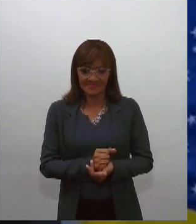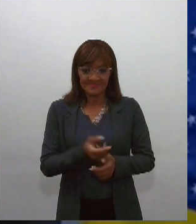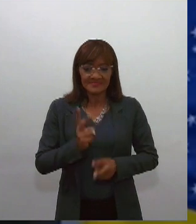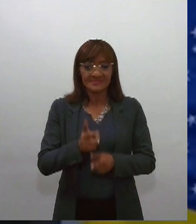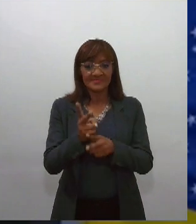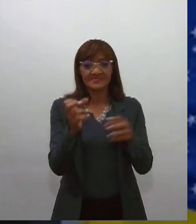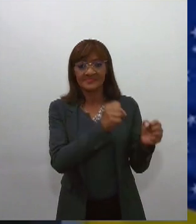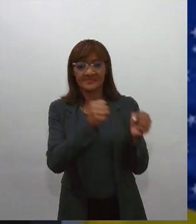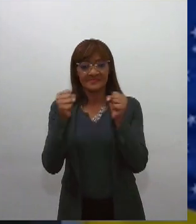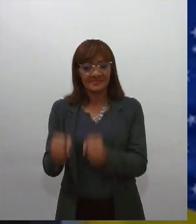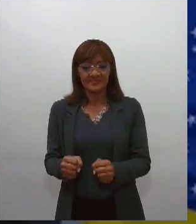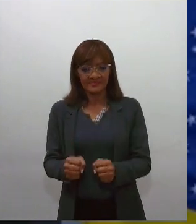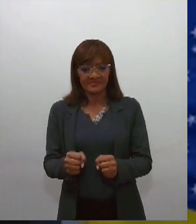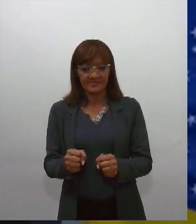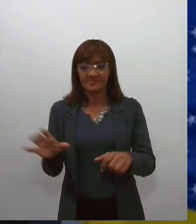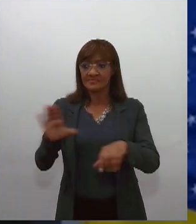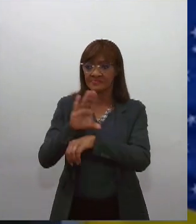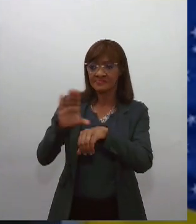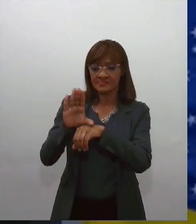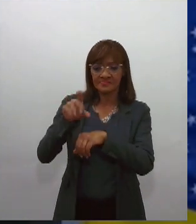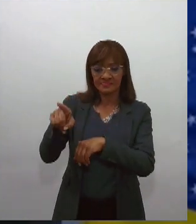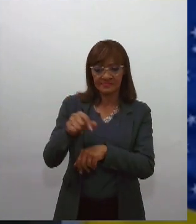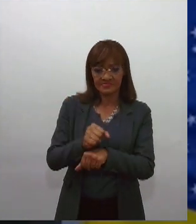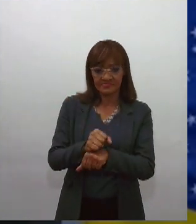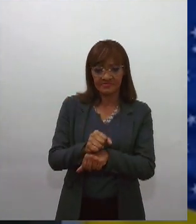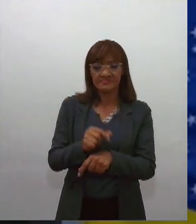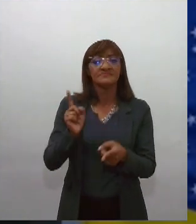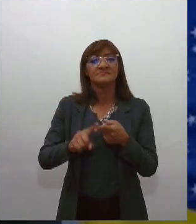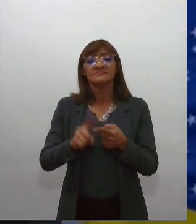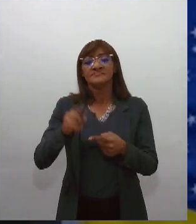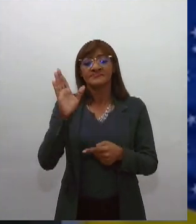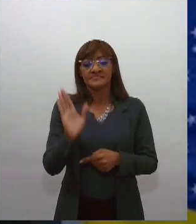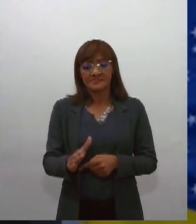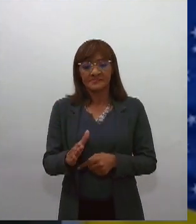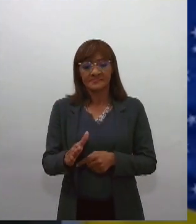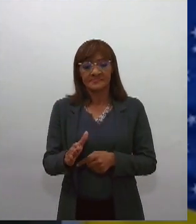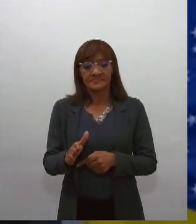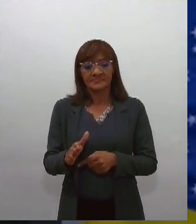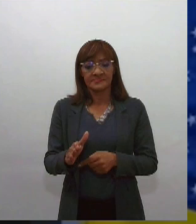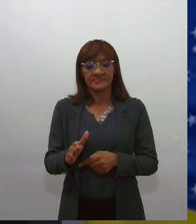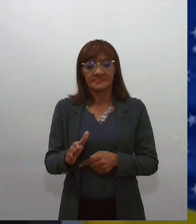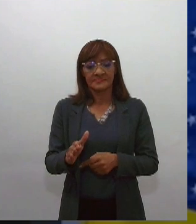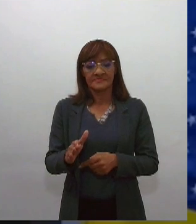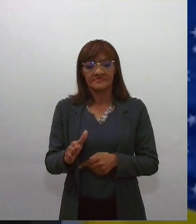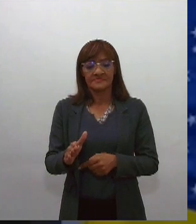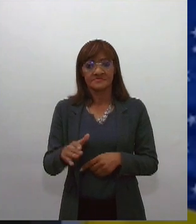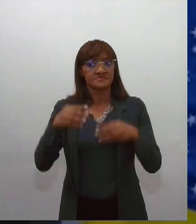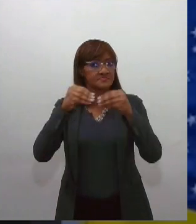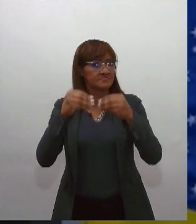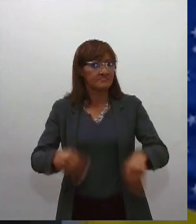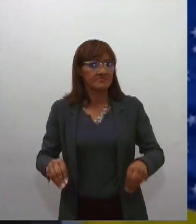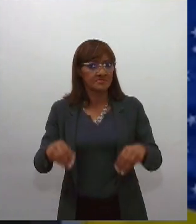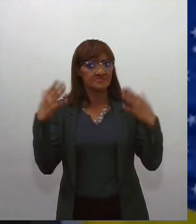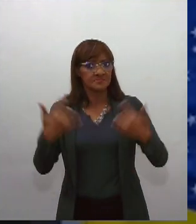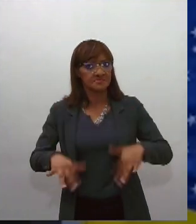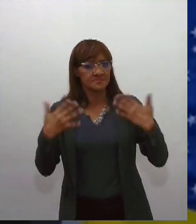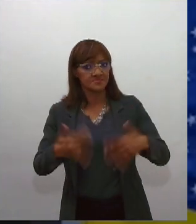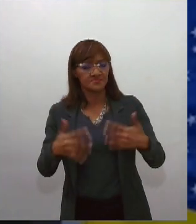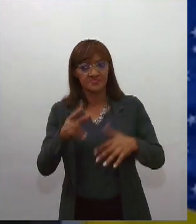constitucionais, que já nos trouxe enormes prejuízos políticos e